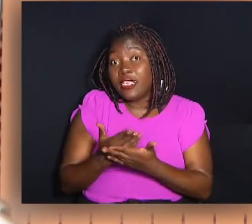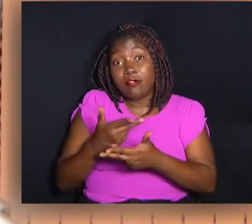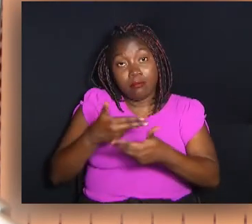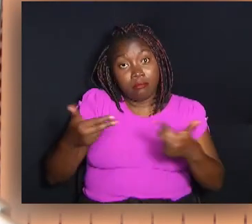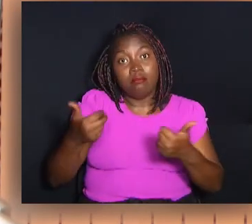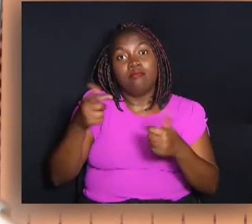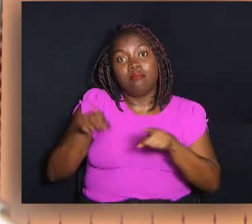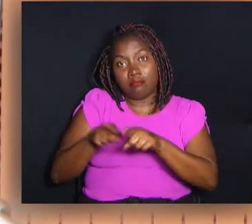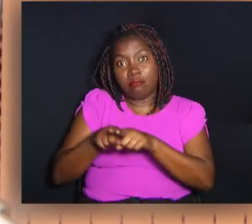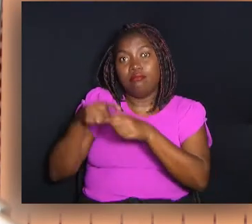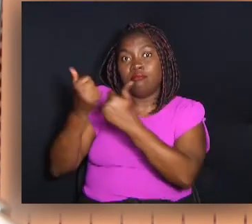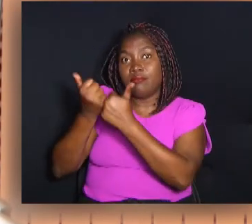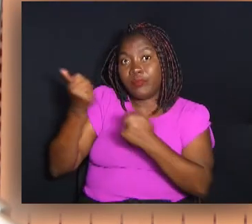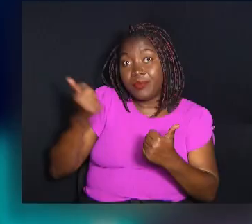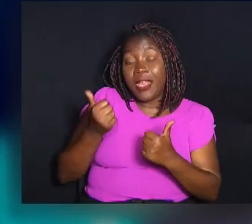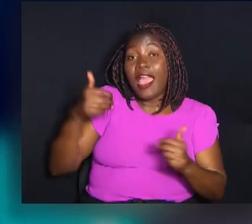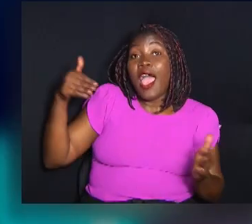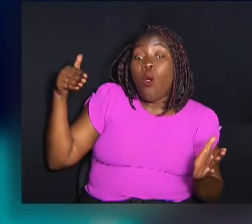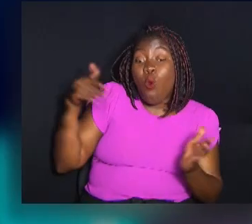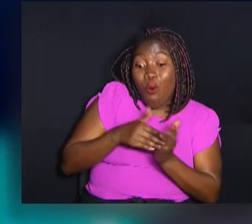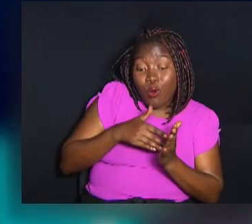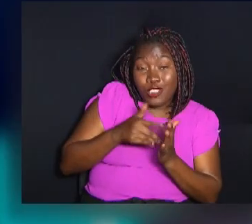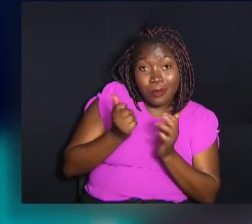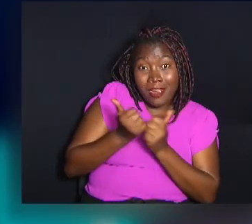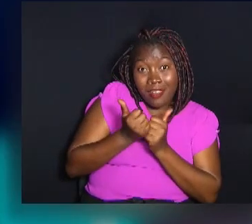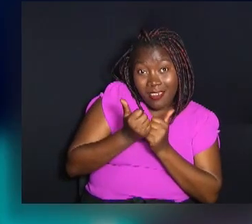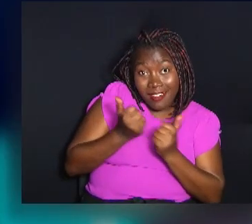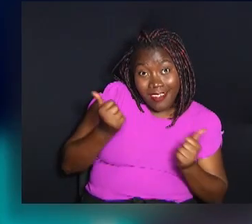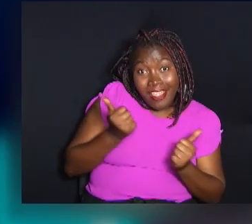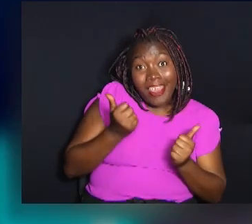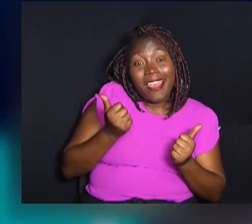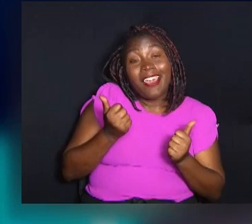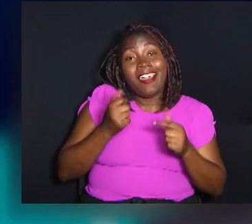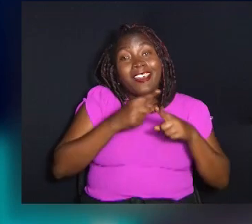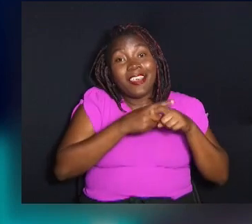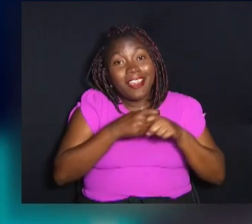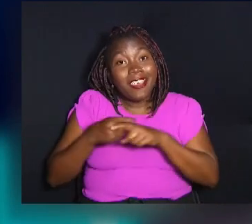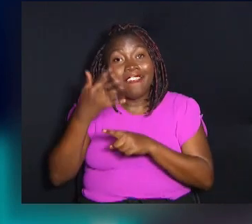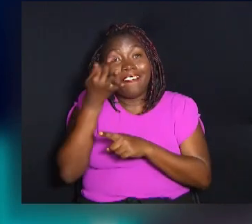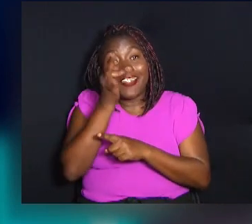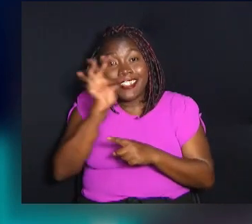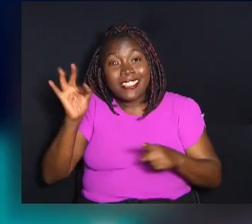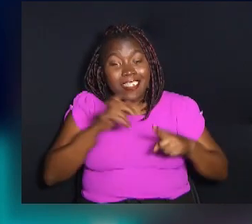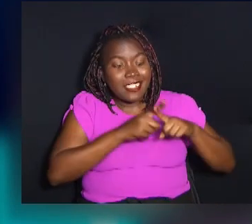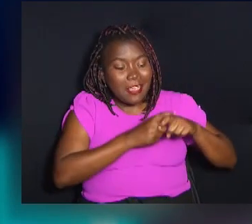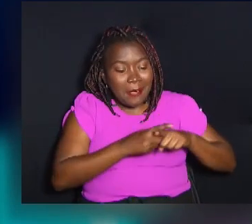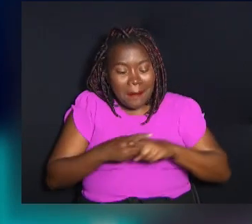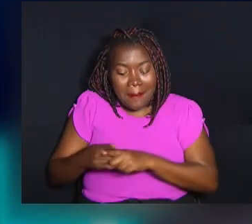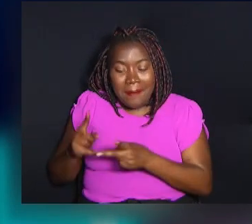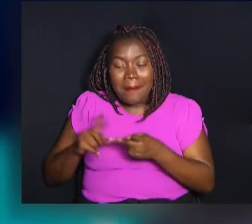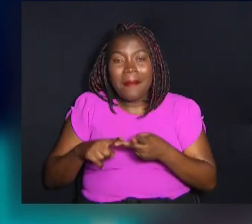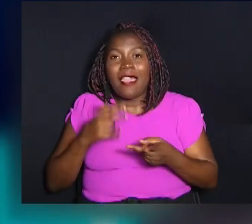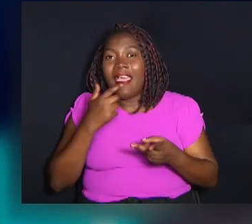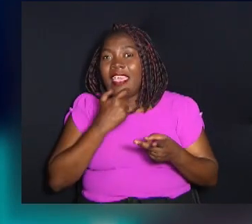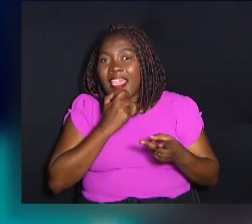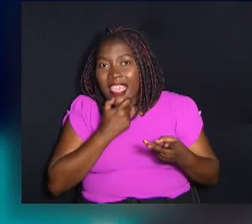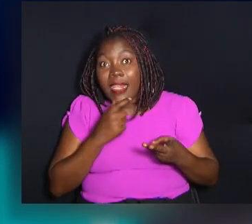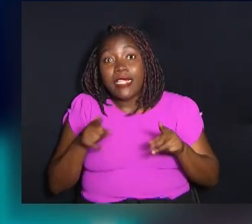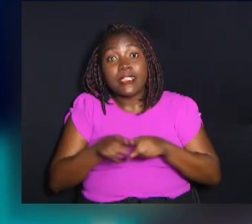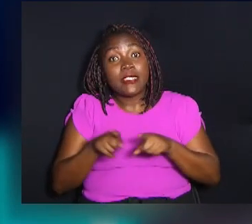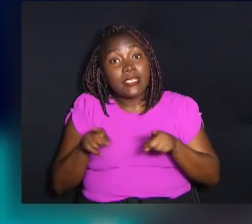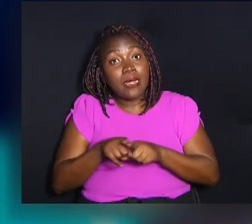é autor e coautor, estas últimas, com publicações em francês, hebraico e inglês,